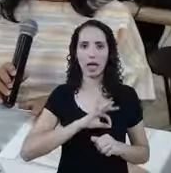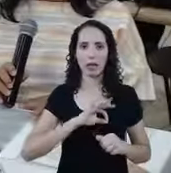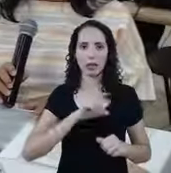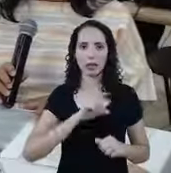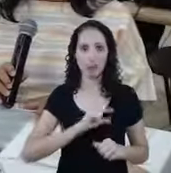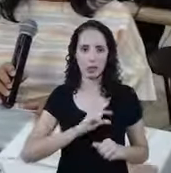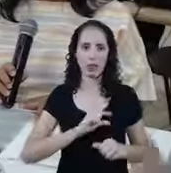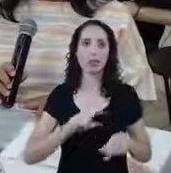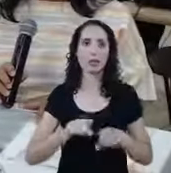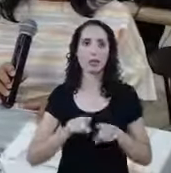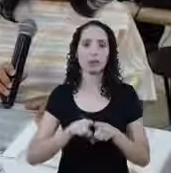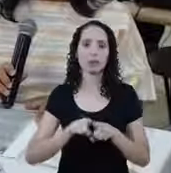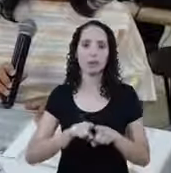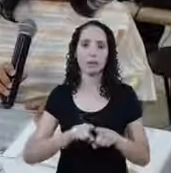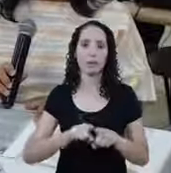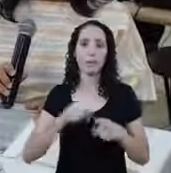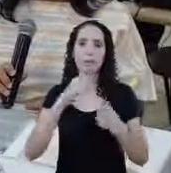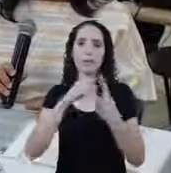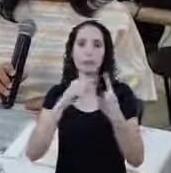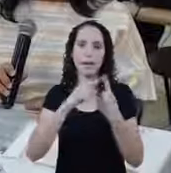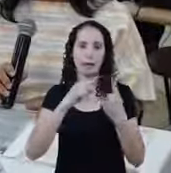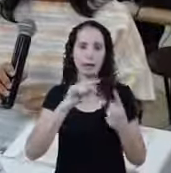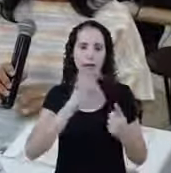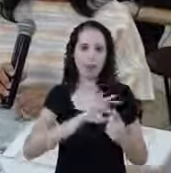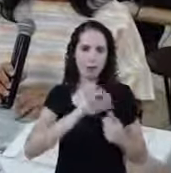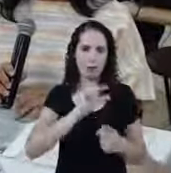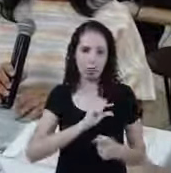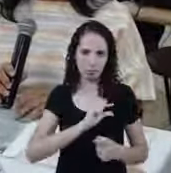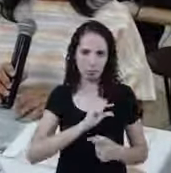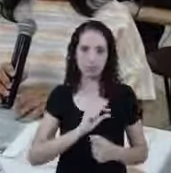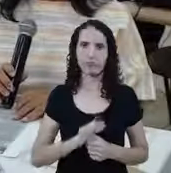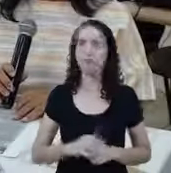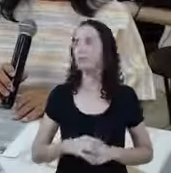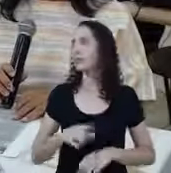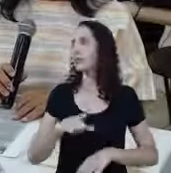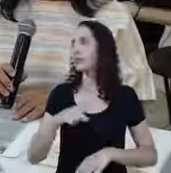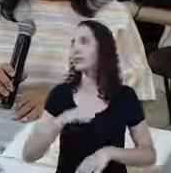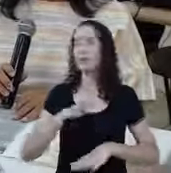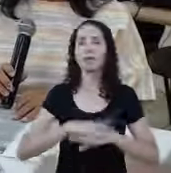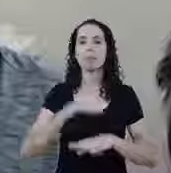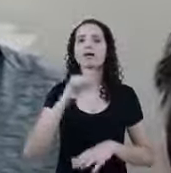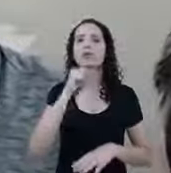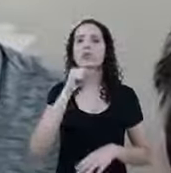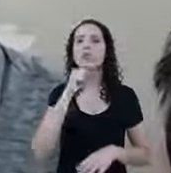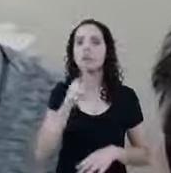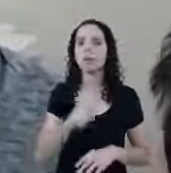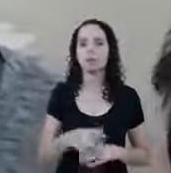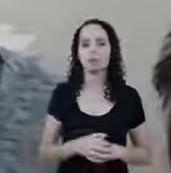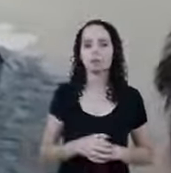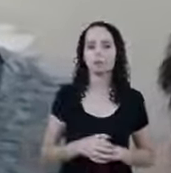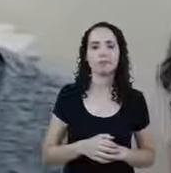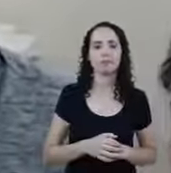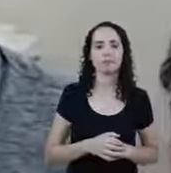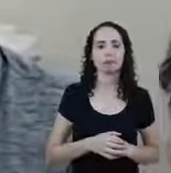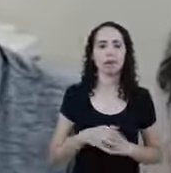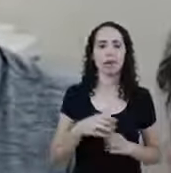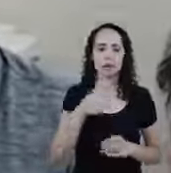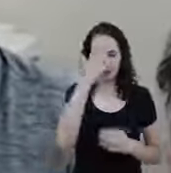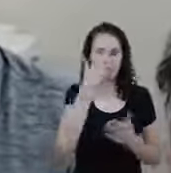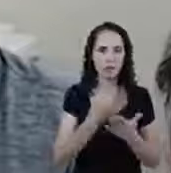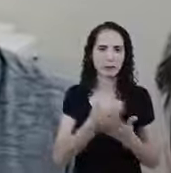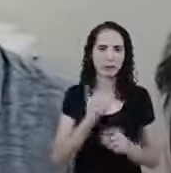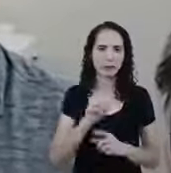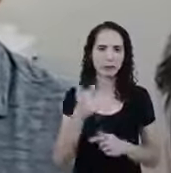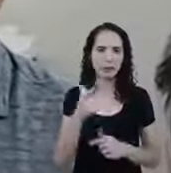por pessoa Por pessoa Meio salário mínimo Mais alguma dúvida? Quanto a questão do auxílio Eu acredito que não A gente podia dar